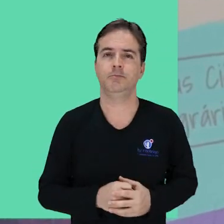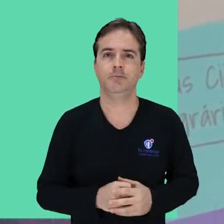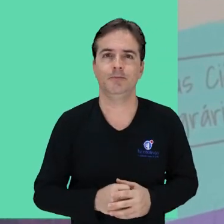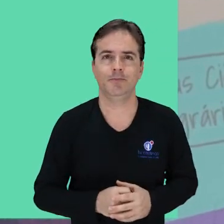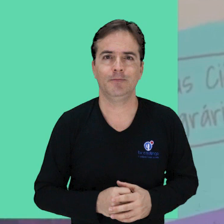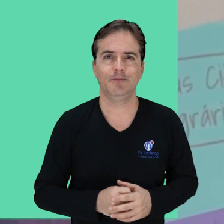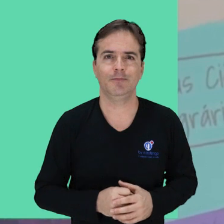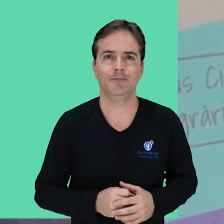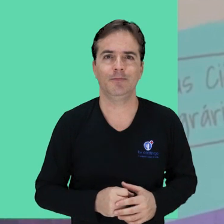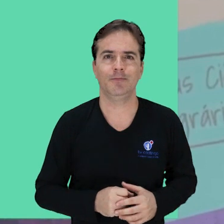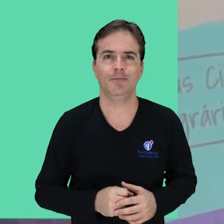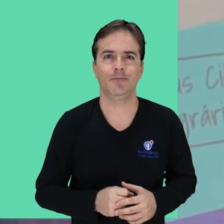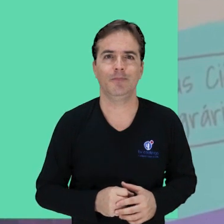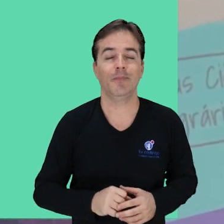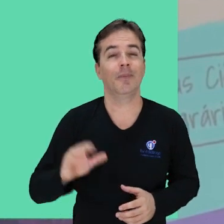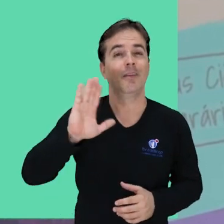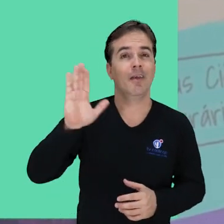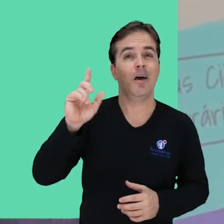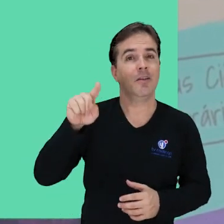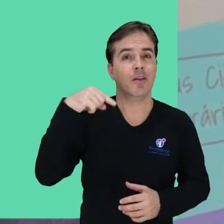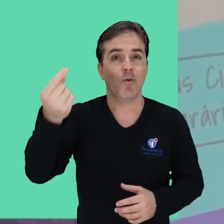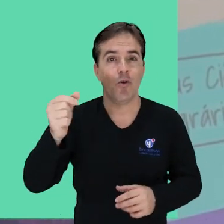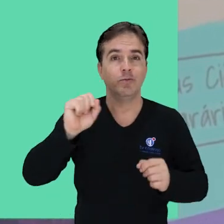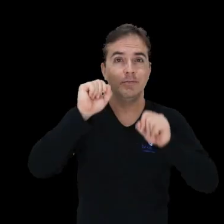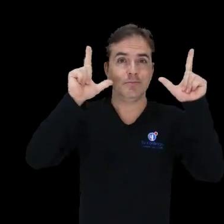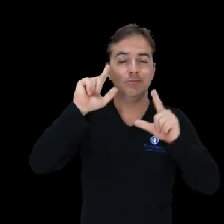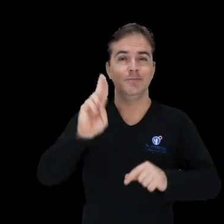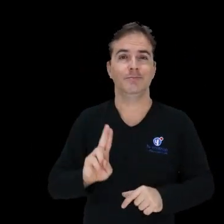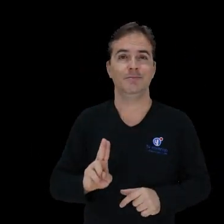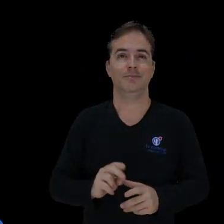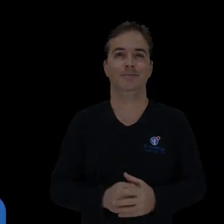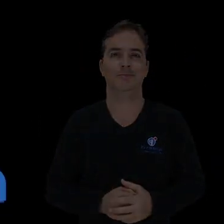013 Diálogos. Até o próximo Se Liga Univasf!